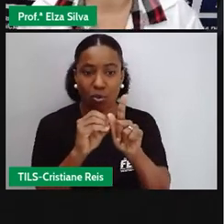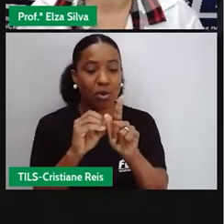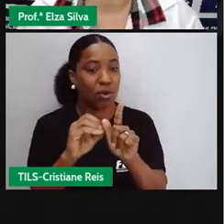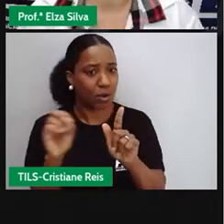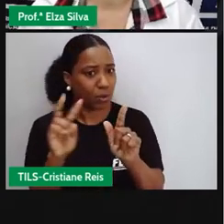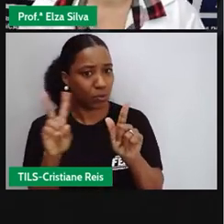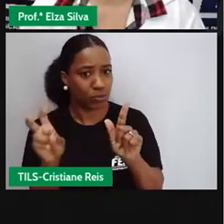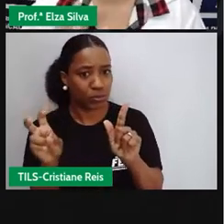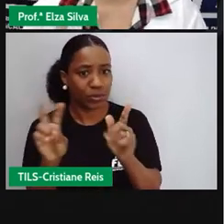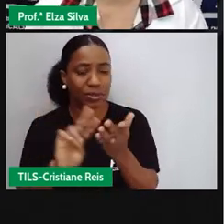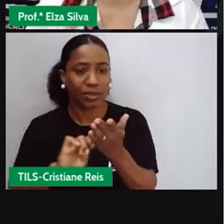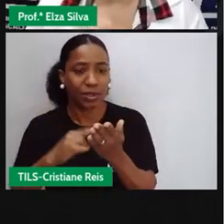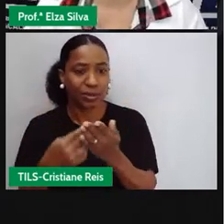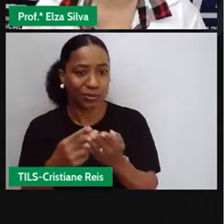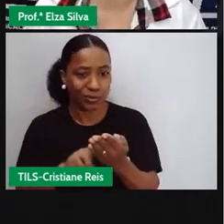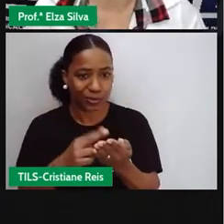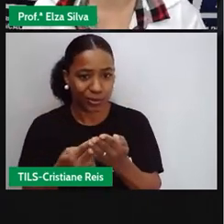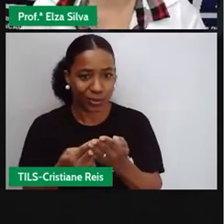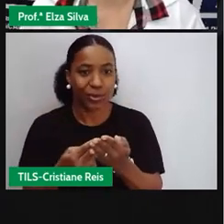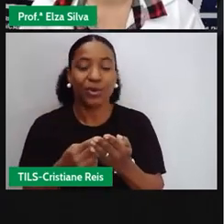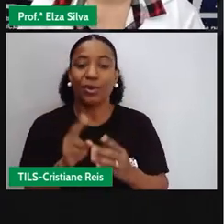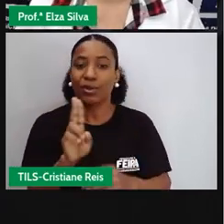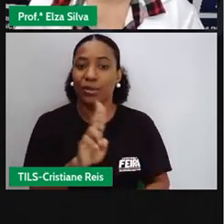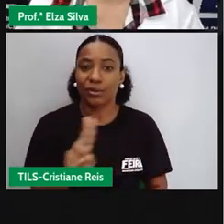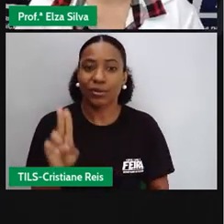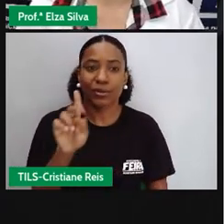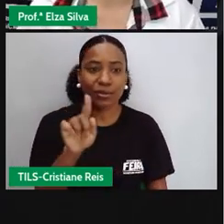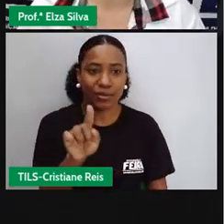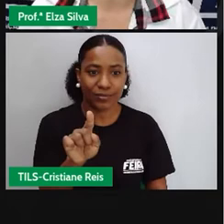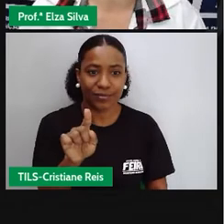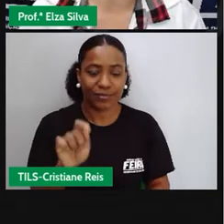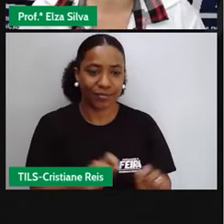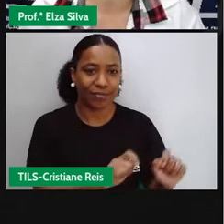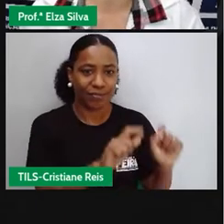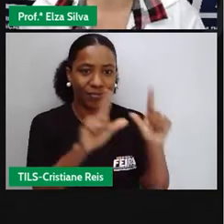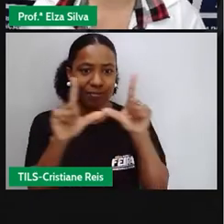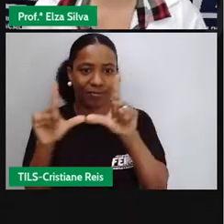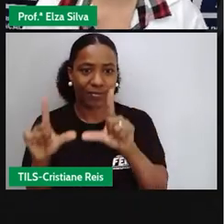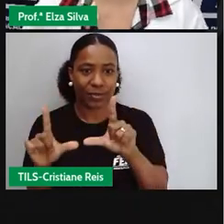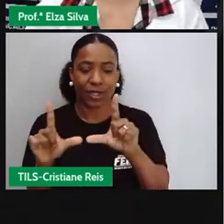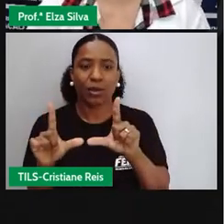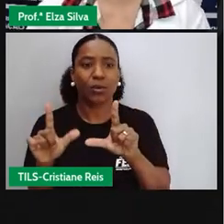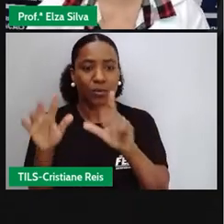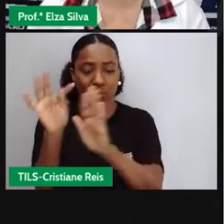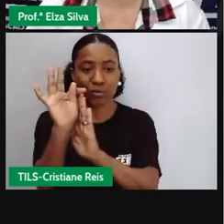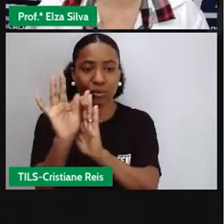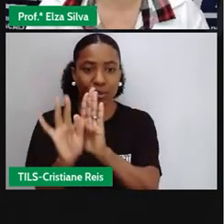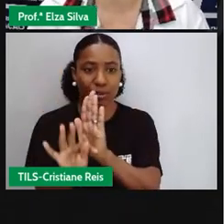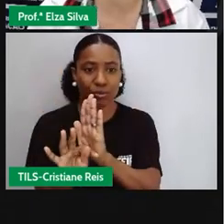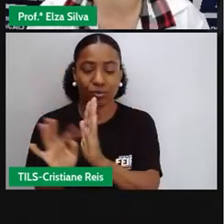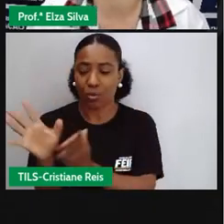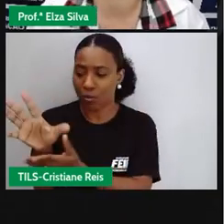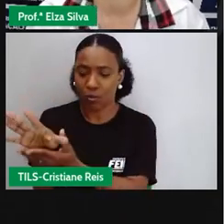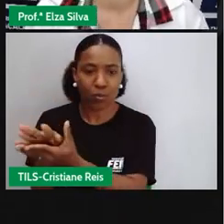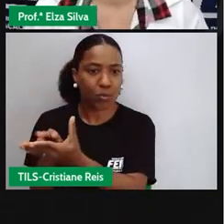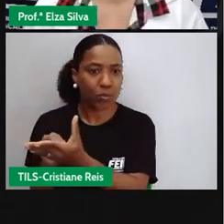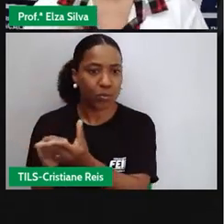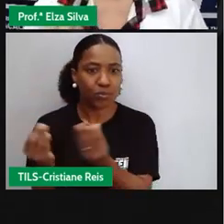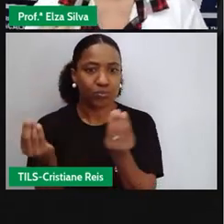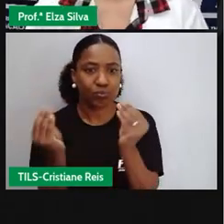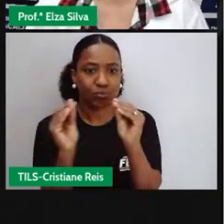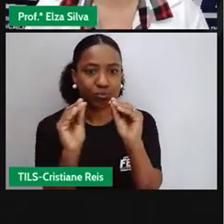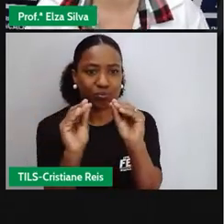Tradutor, ele vai abrir esta página e você copia aqui o texto que você gostaria de praticar.